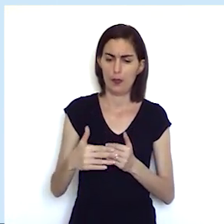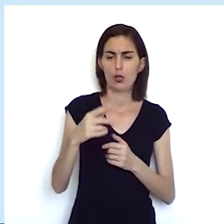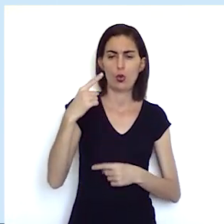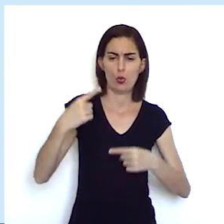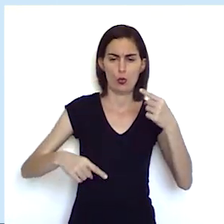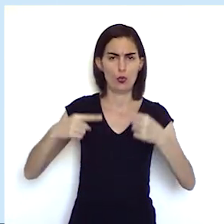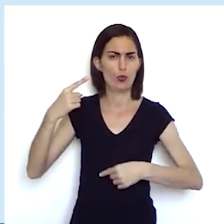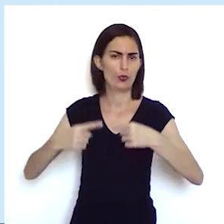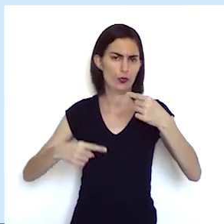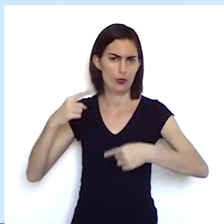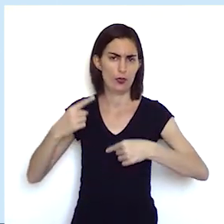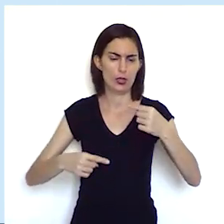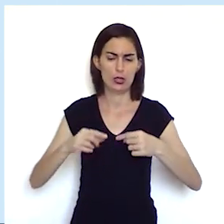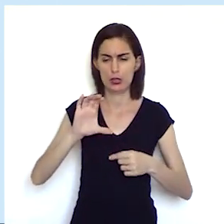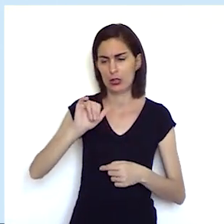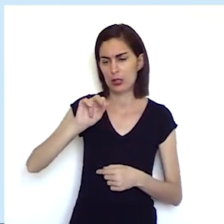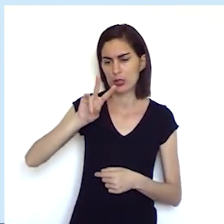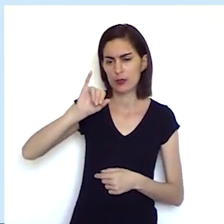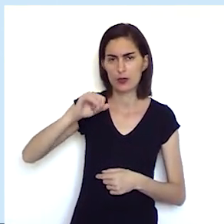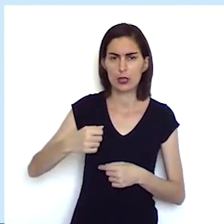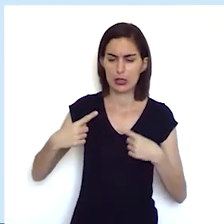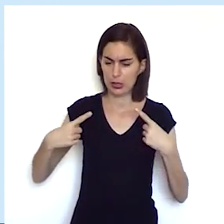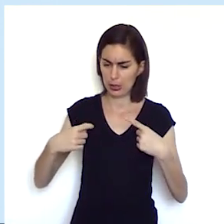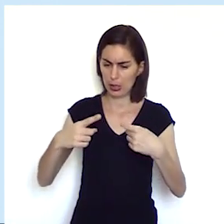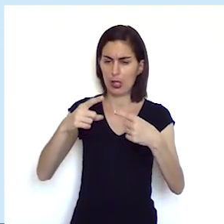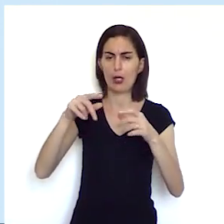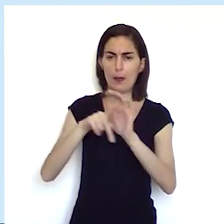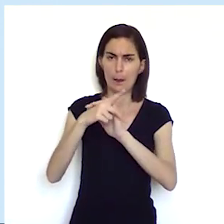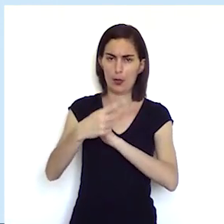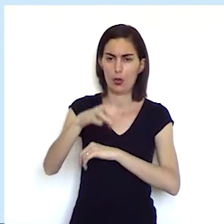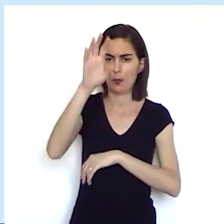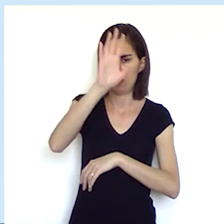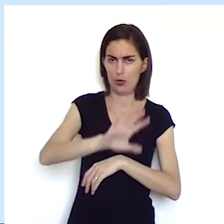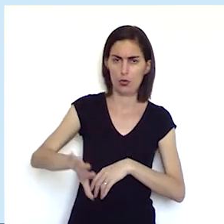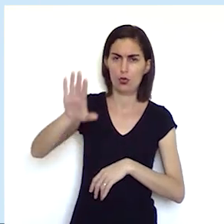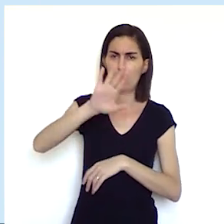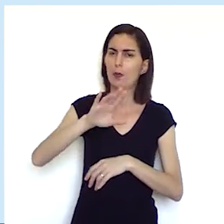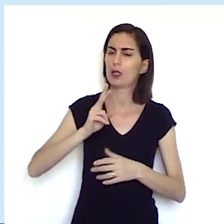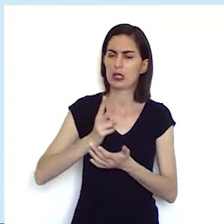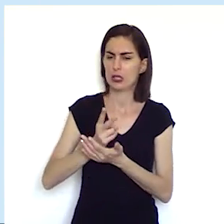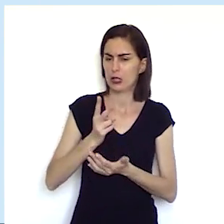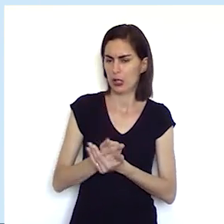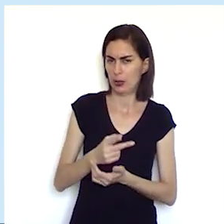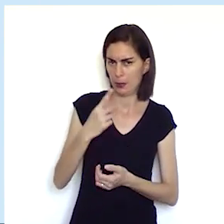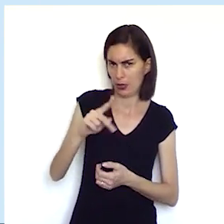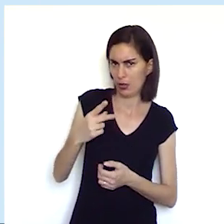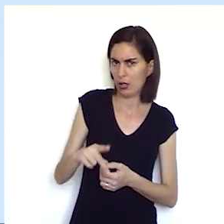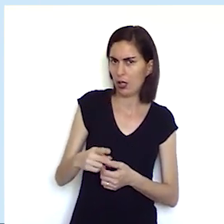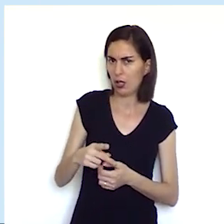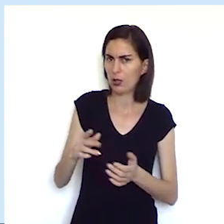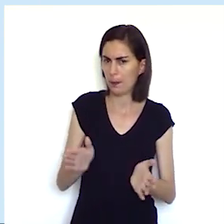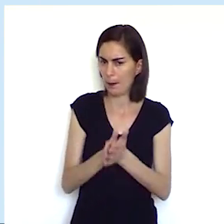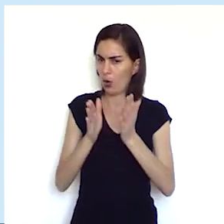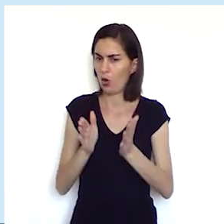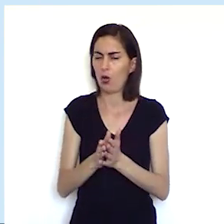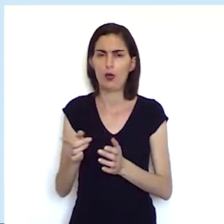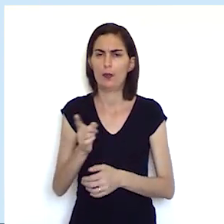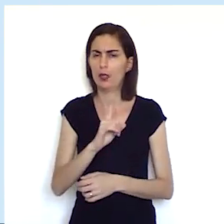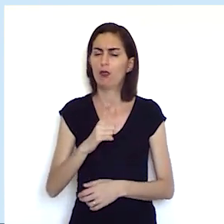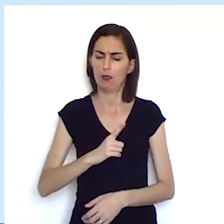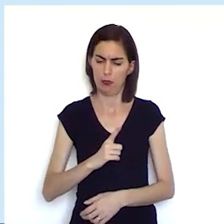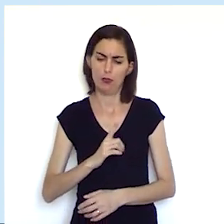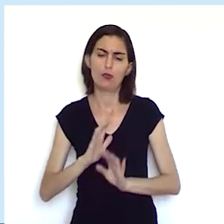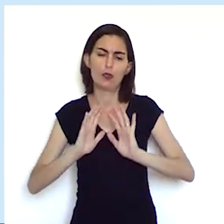partir dos conflitos civis das guerras civis dentro da própria Europa nem sempre eles eram pobres então